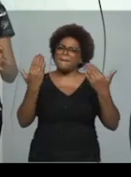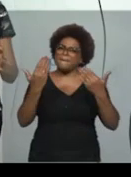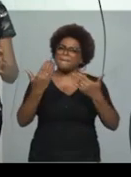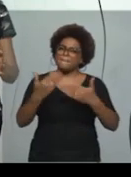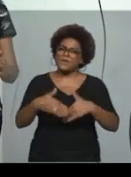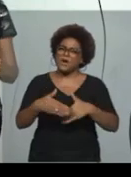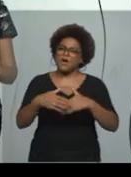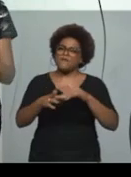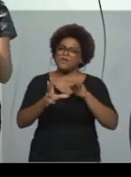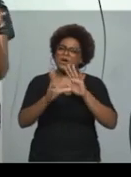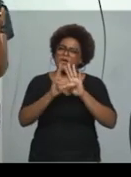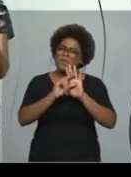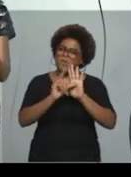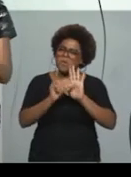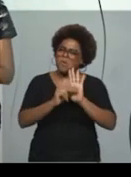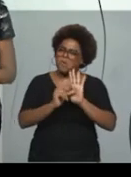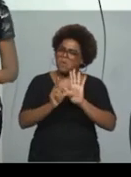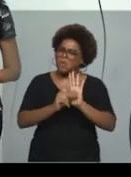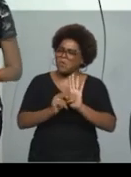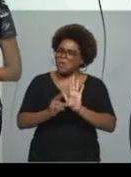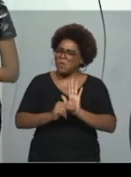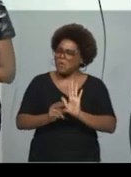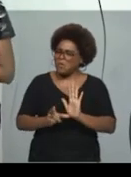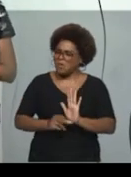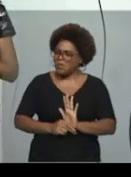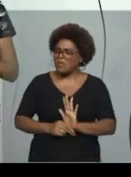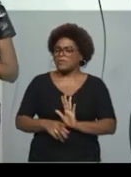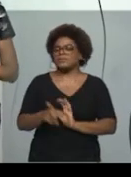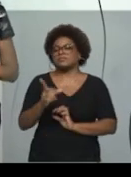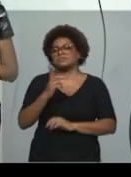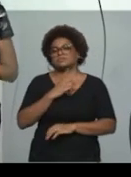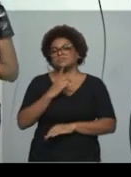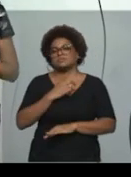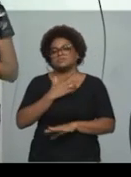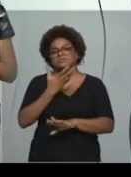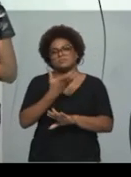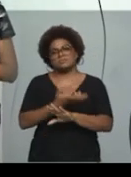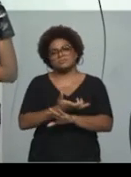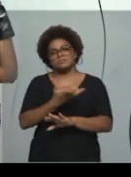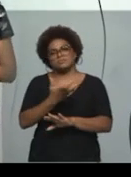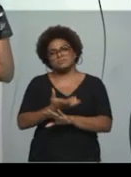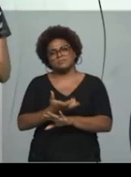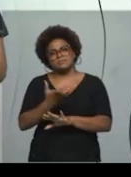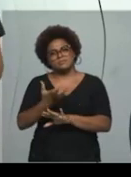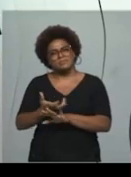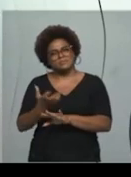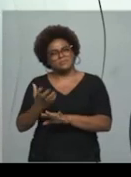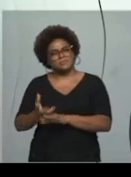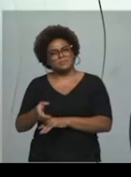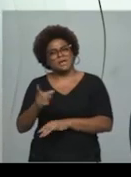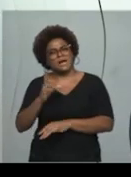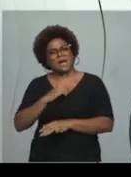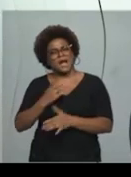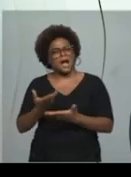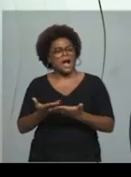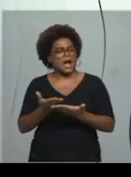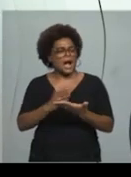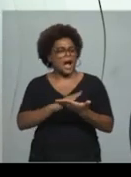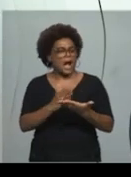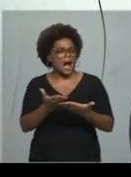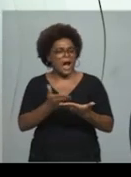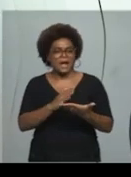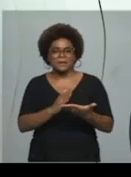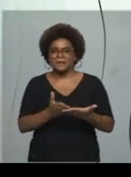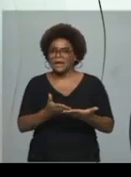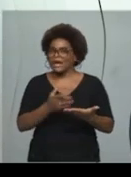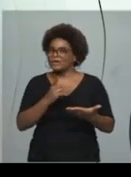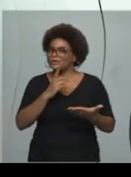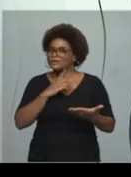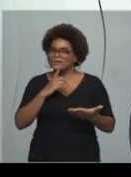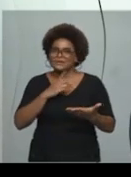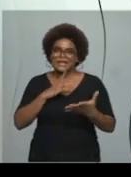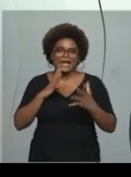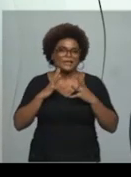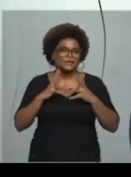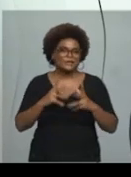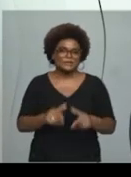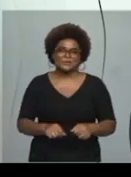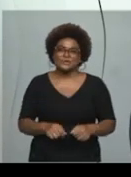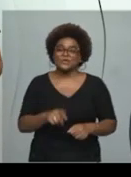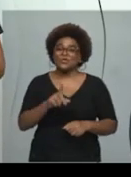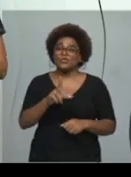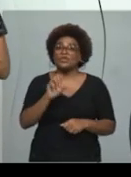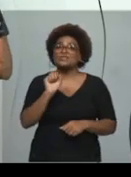conteúdos, né? De todos os componentes curriculares. Os cadernos estão lá, você pode, né,